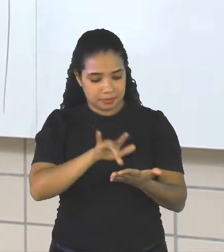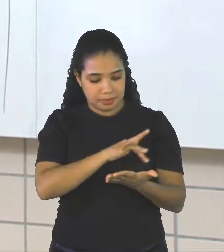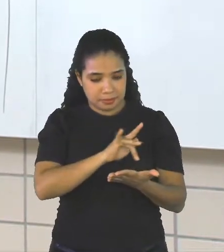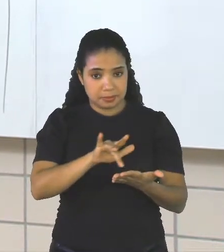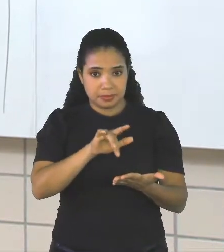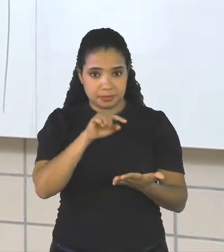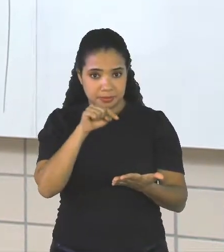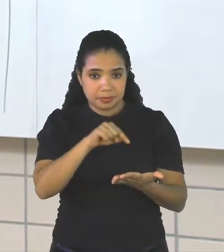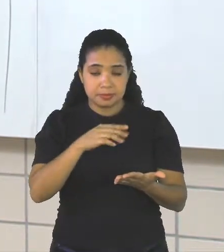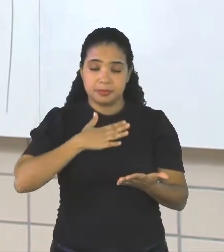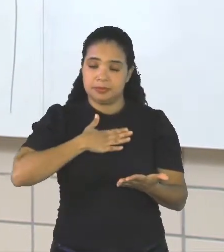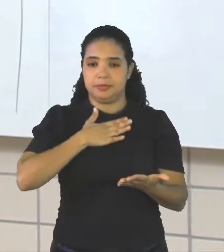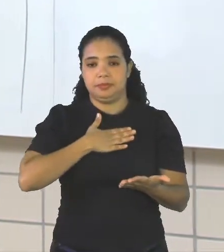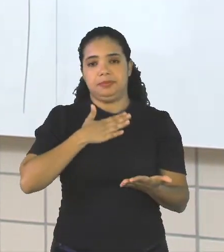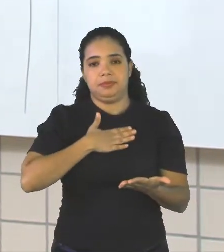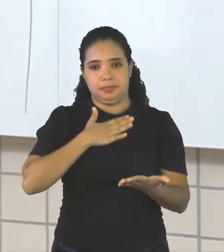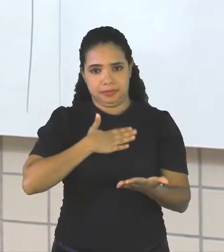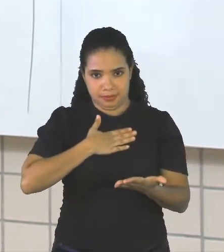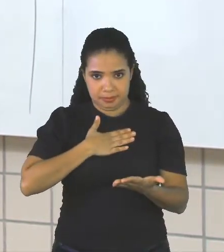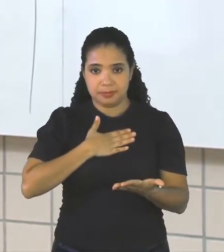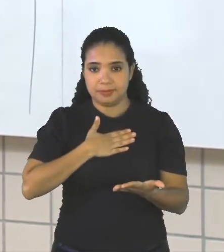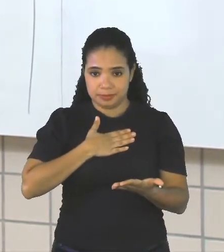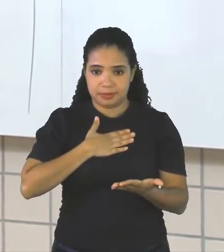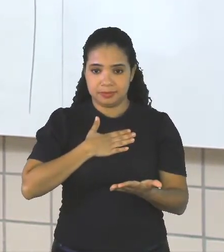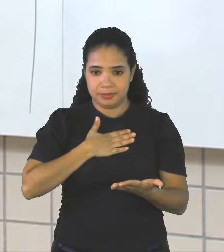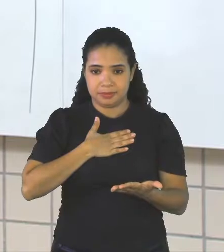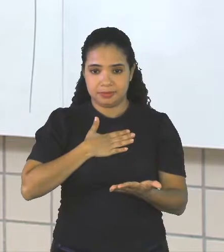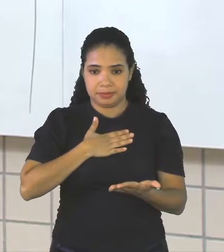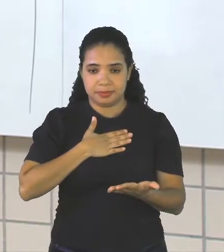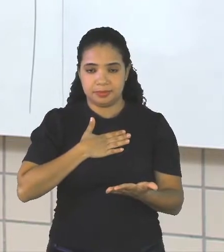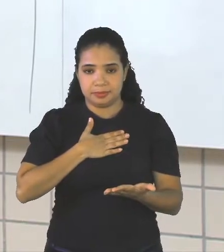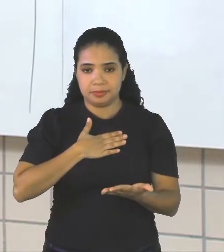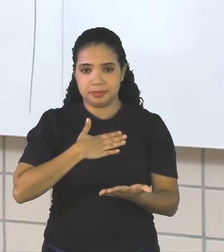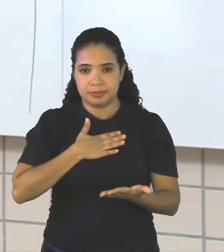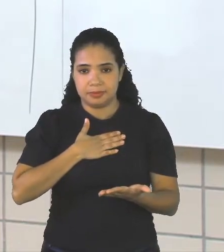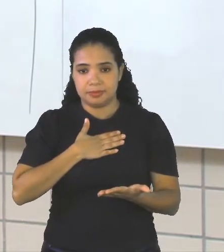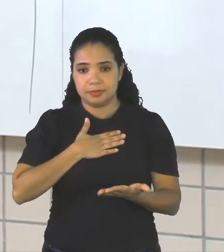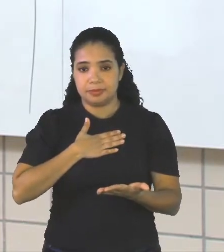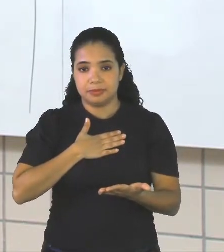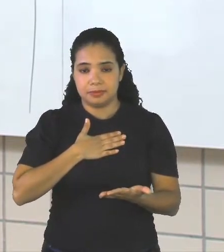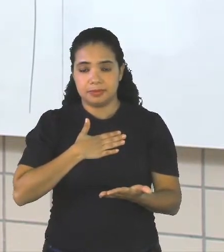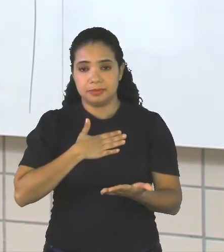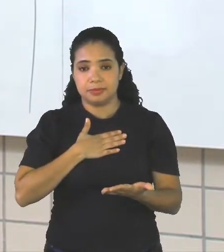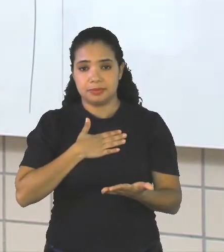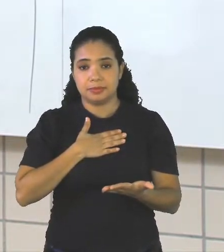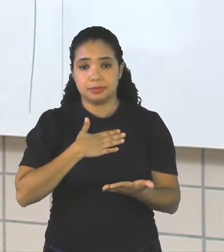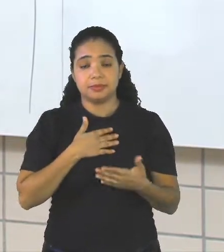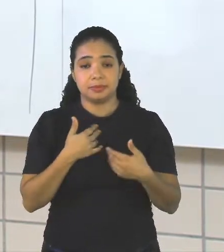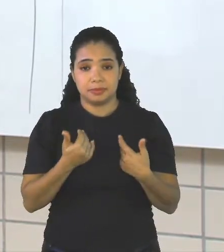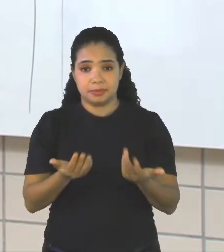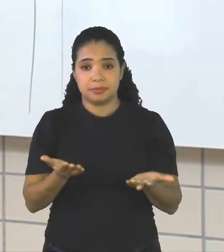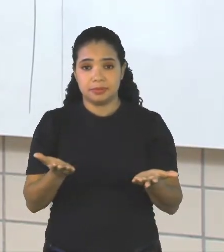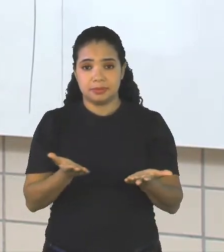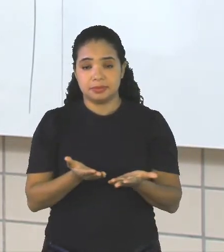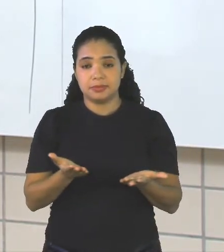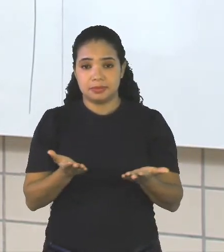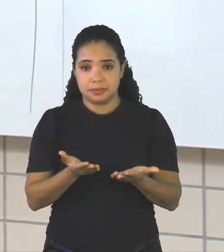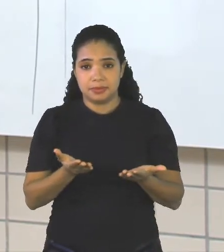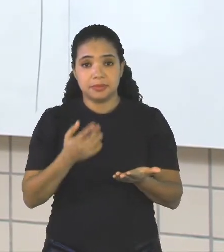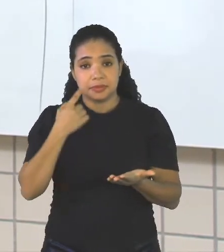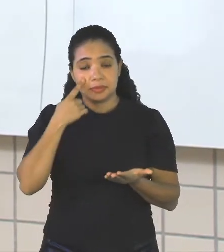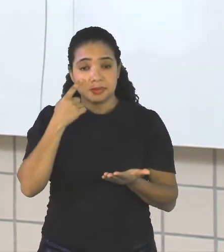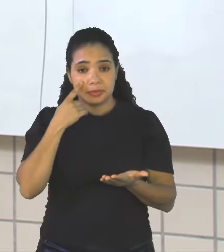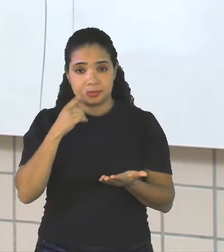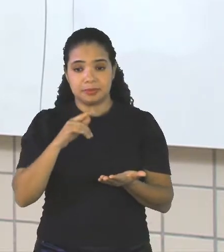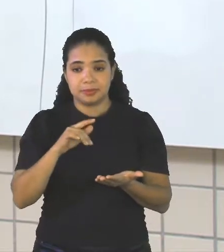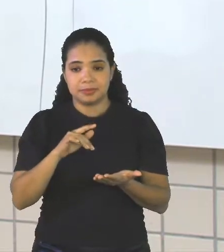My Tablet This is my Tablet Então agora vamos para a funcionabilidade dele, né?